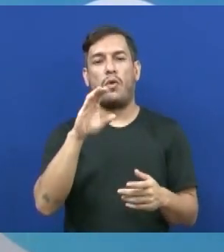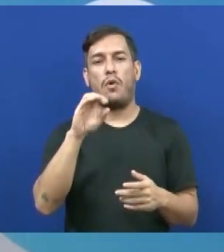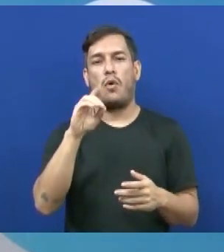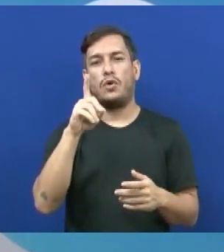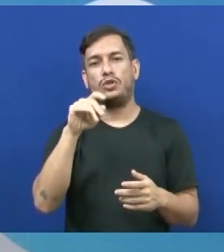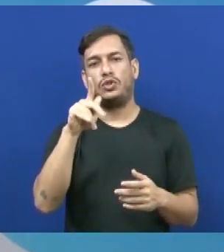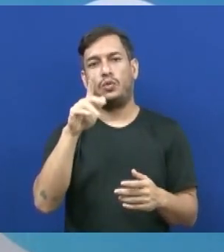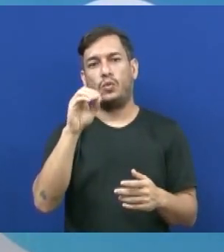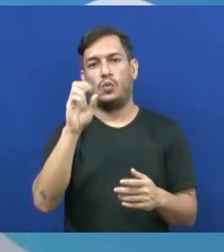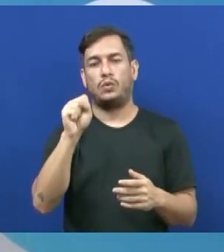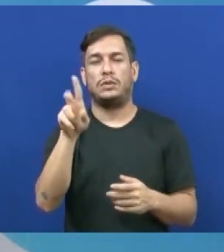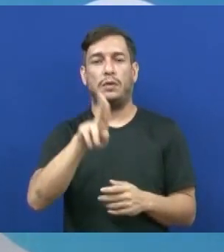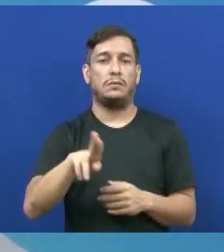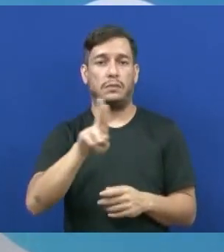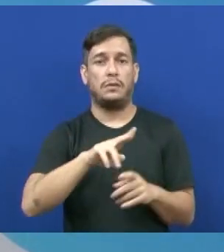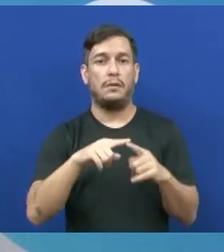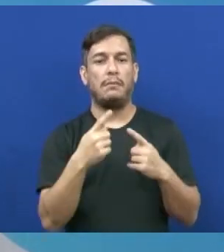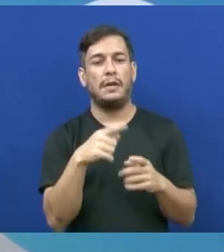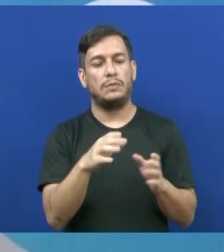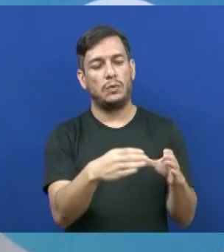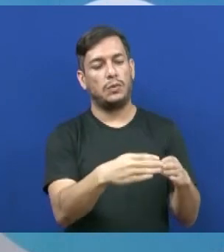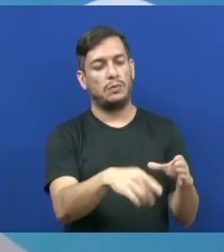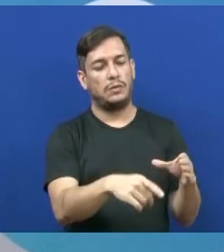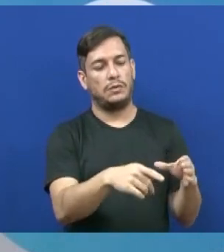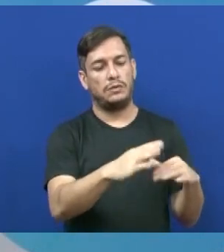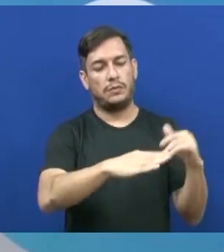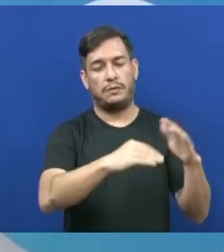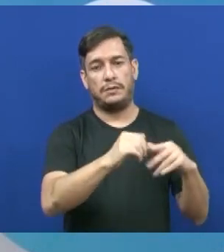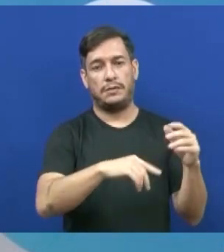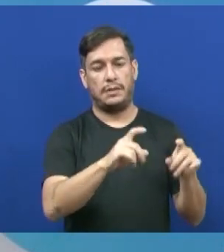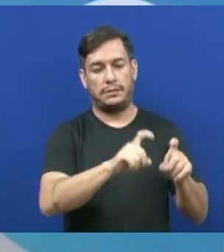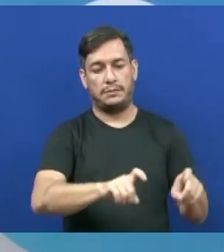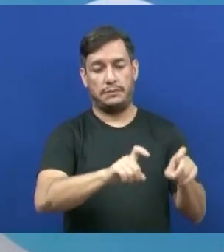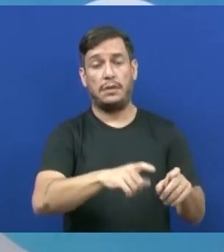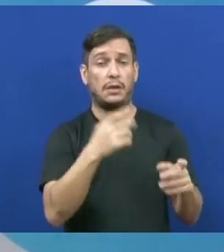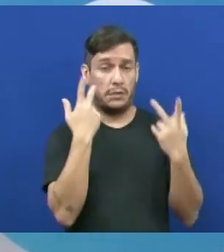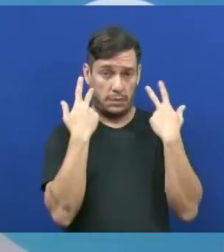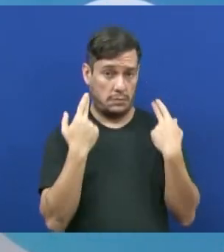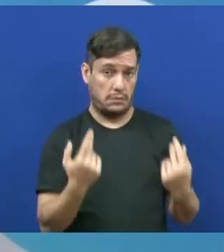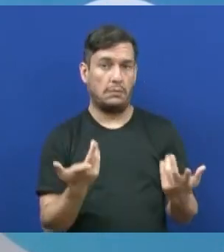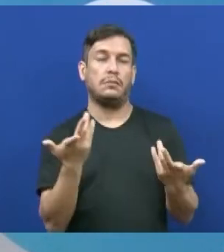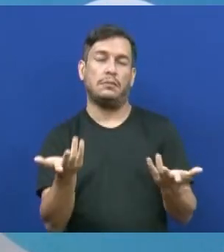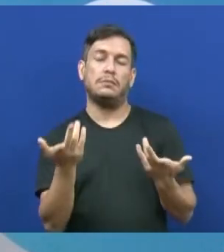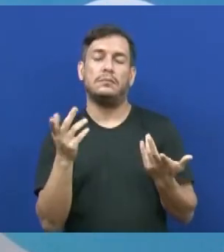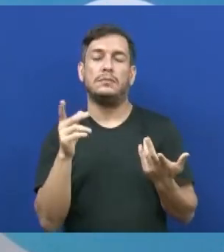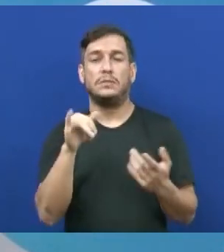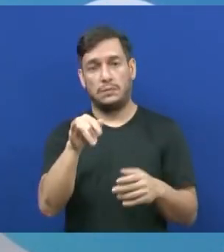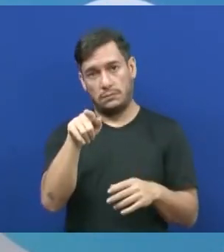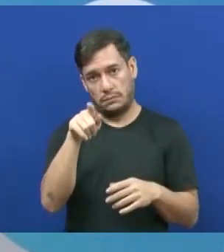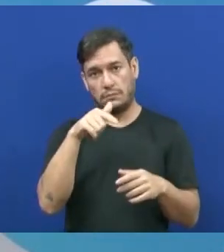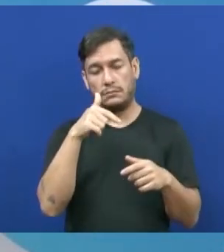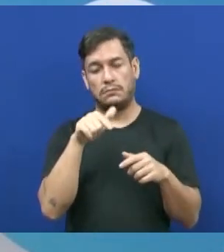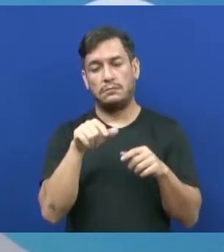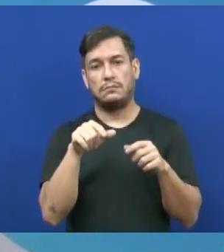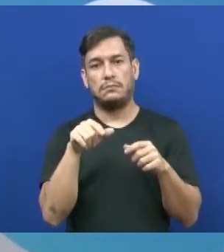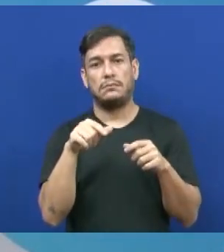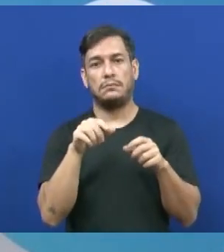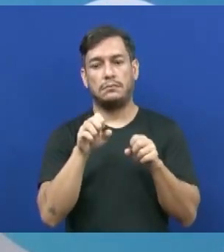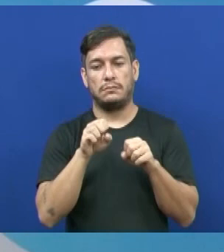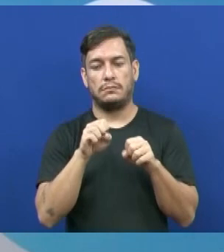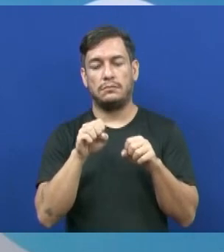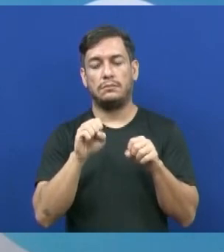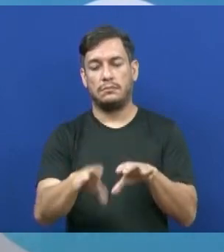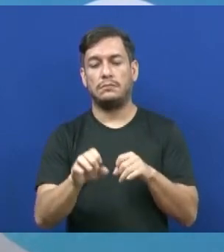utilizados na TI. Mas para eles é comum. Então, a gente sempre tem que optar pelo bom senso. Se você está trabalhando com um público que